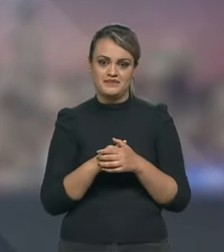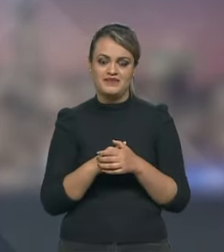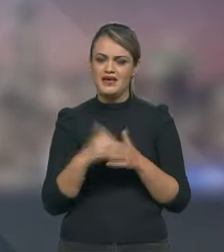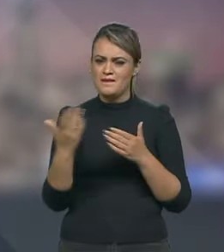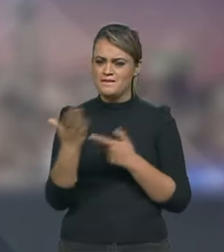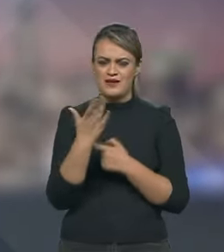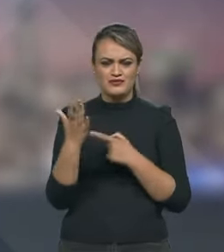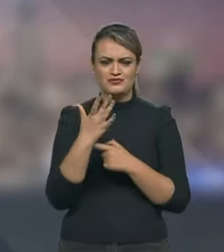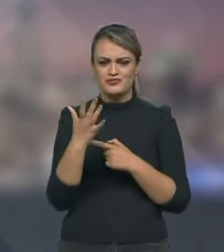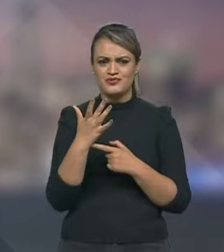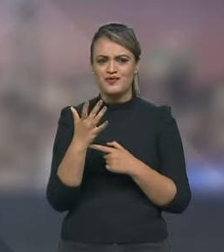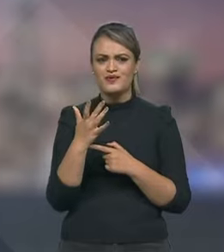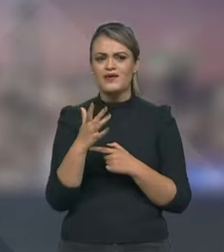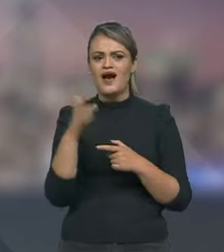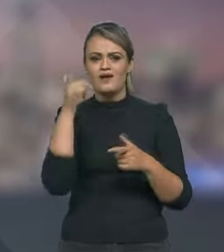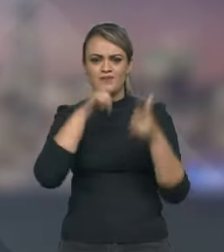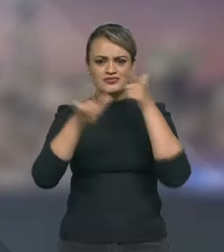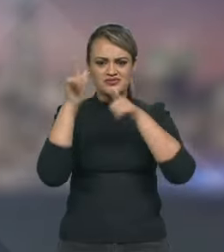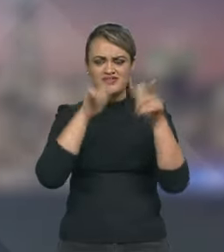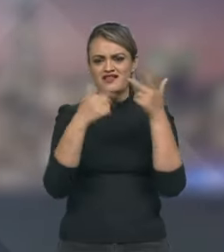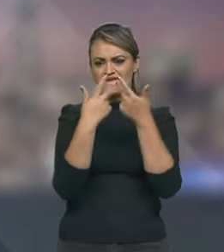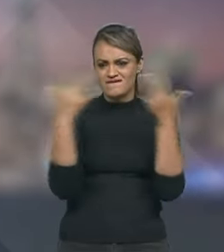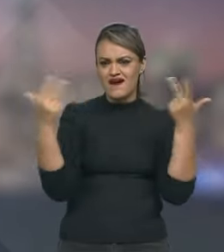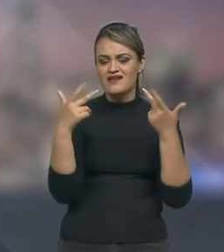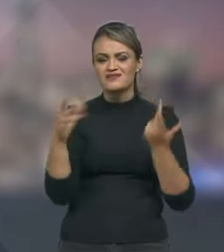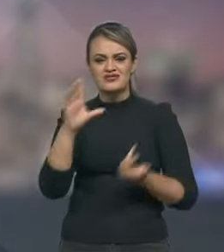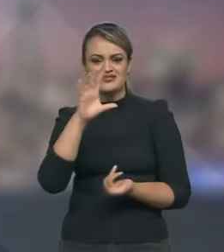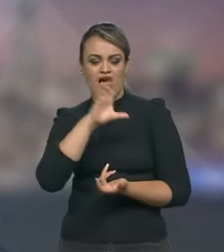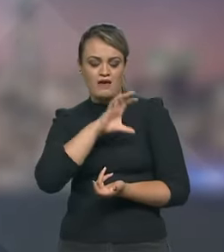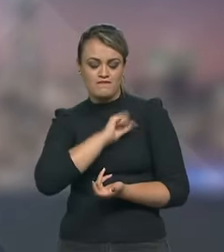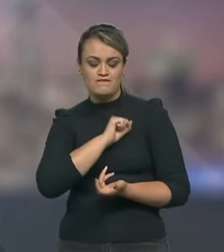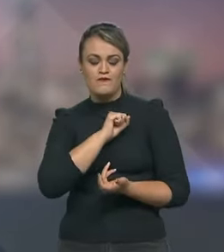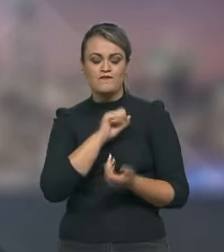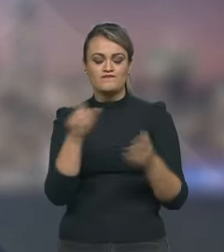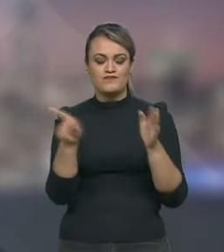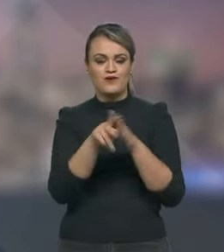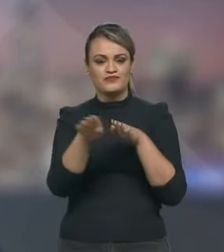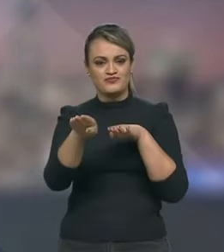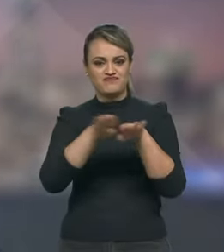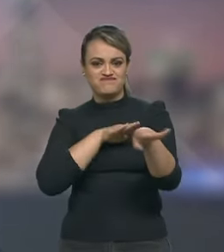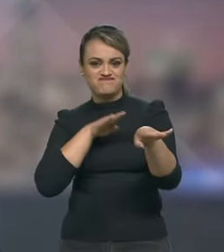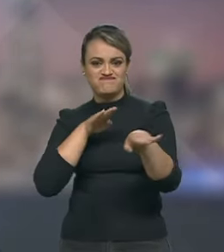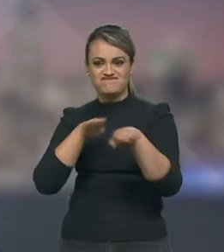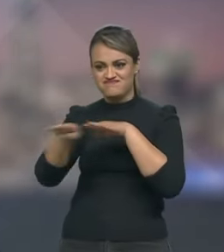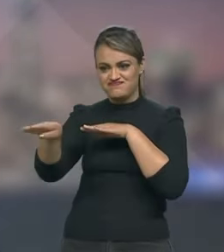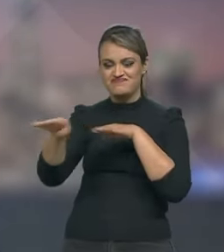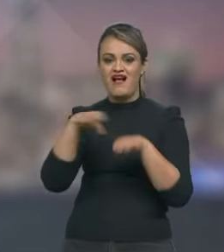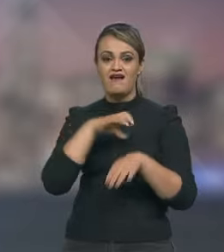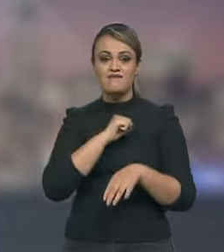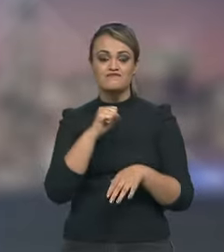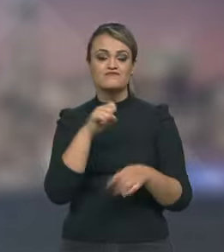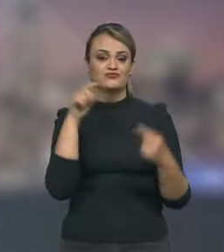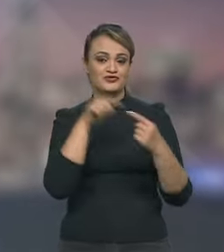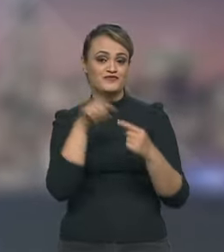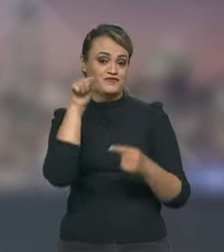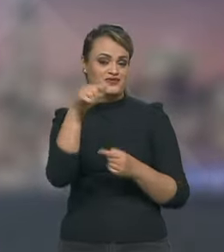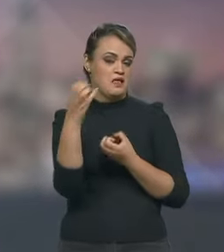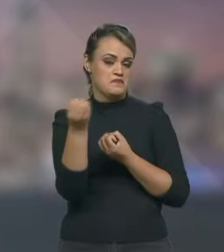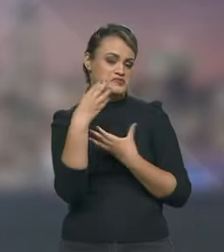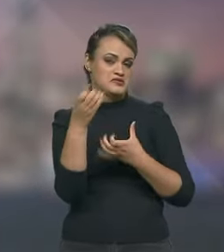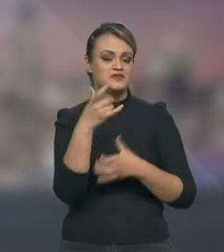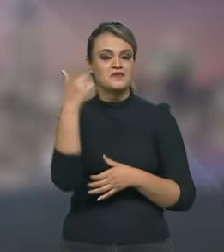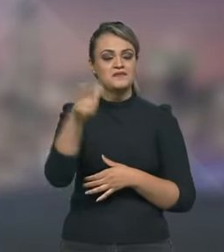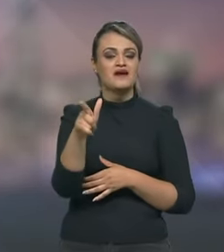paixão e aumentar o amor a paixão pelo automobilismo e também seguir